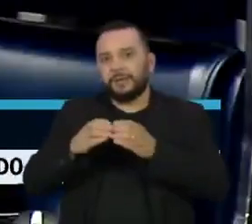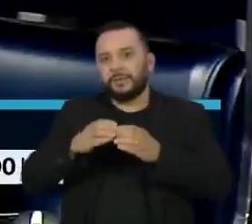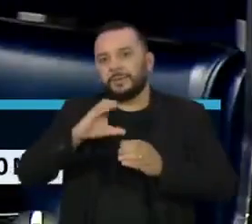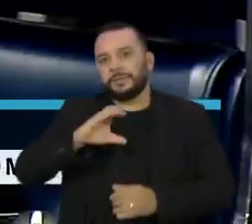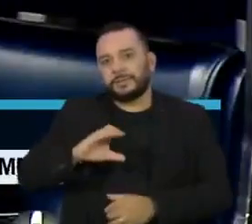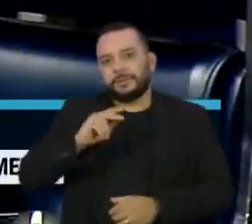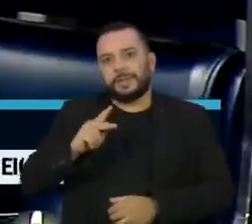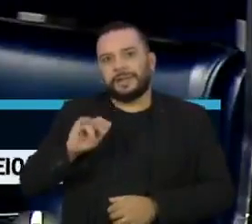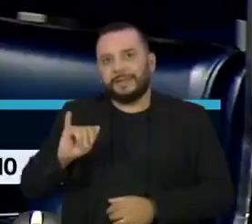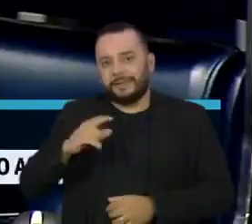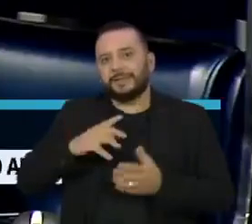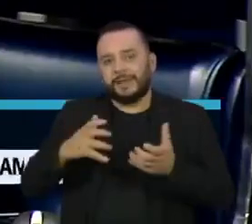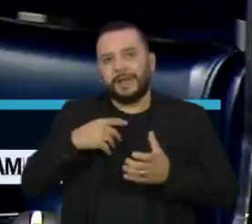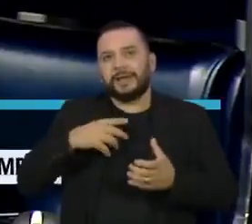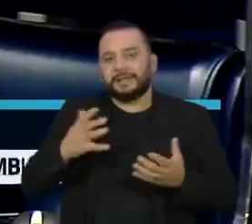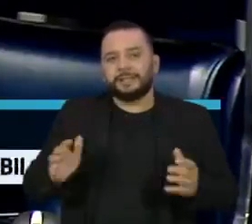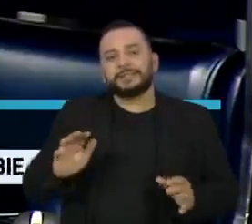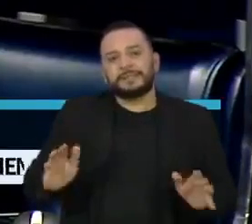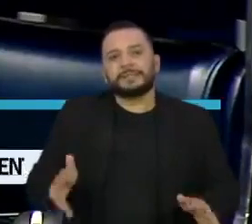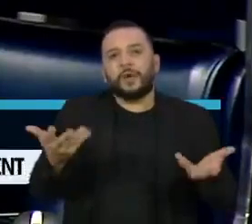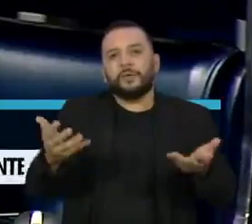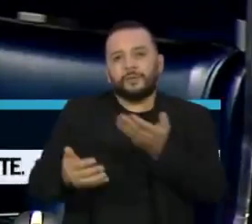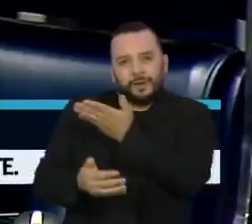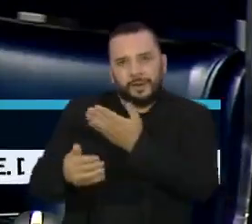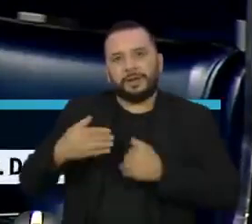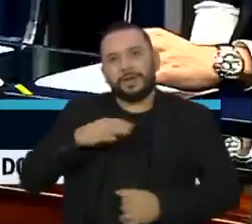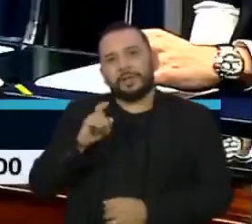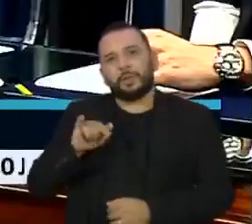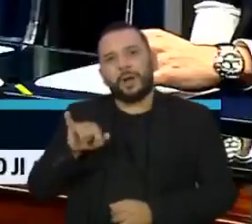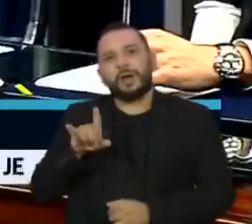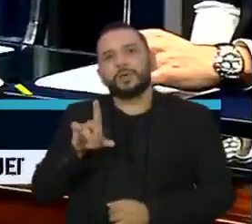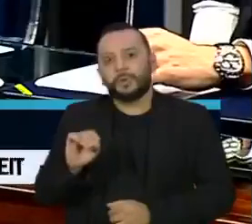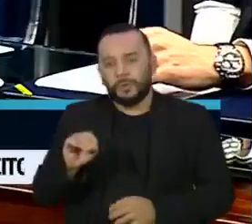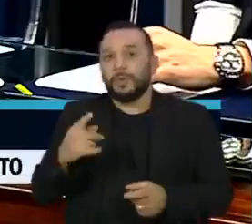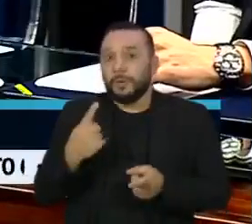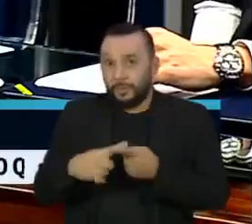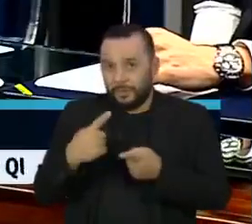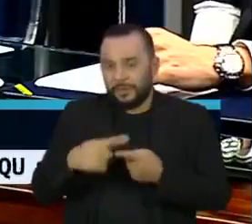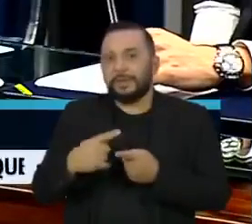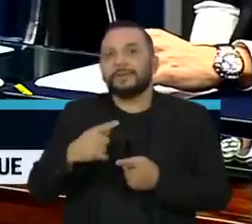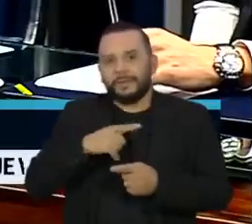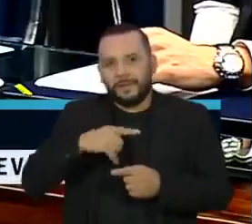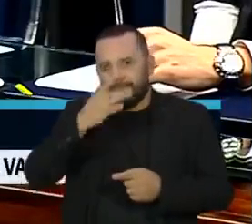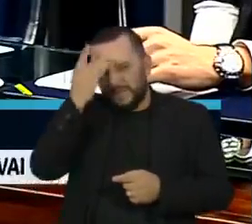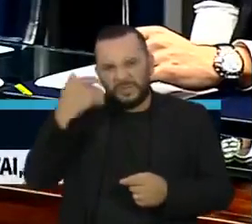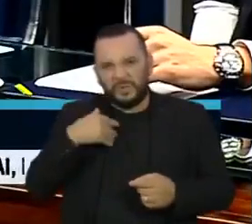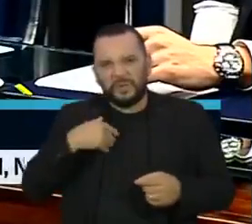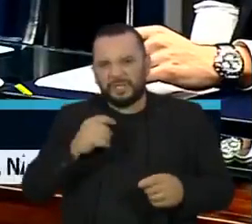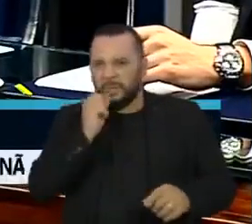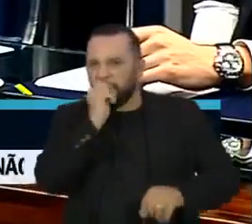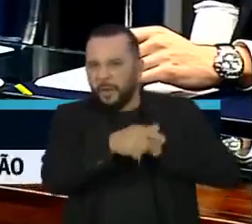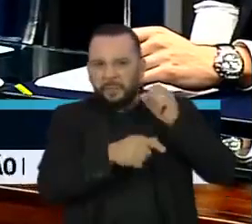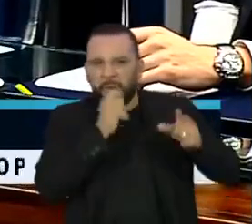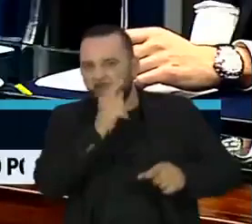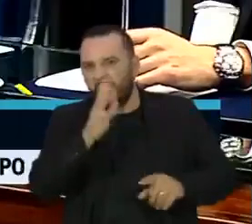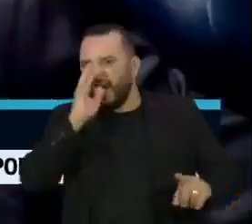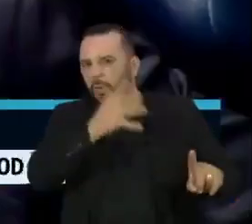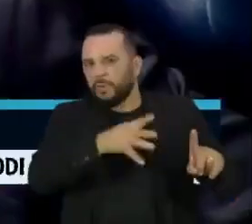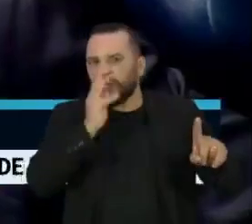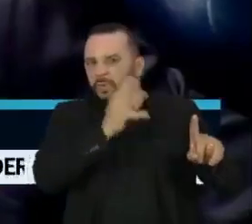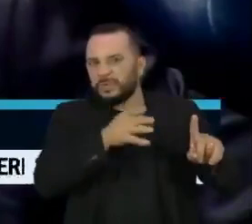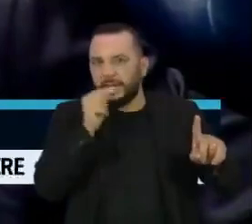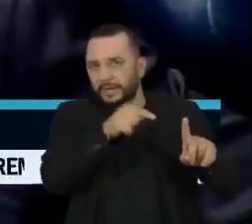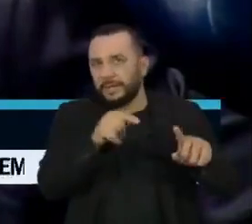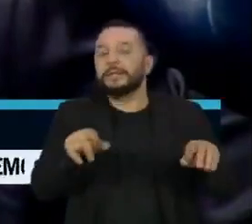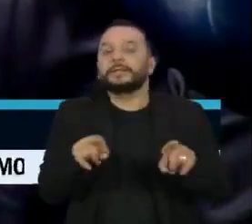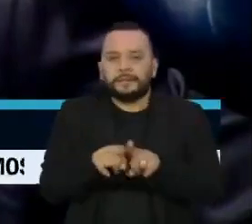é salvar o pescoço do general e ex-ministro da Saúde Eduardo Pazuello, que enfrenta um tiroteio com diversos flancos abertos e a